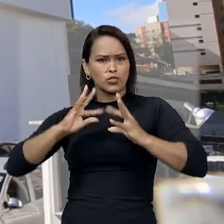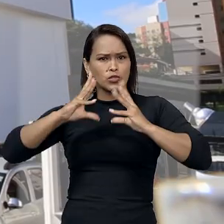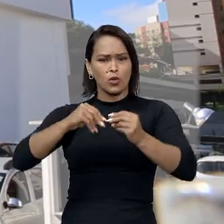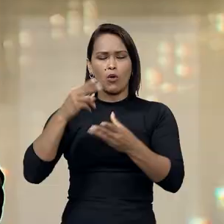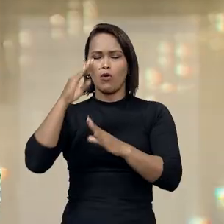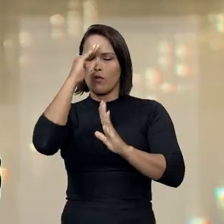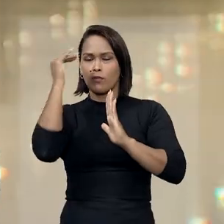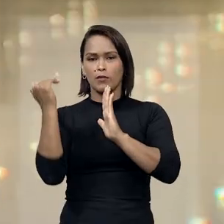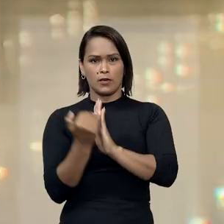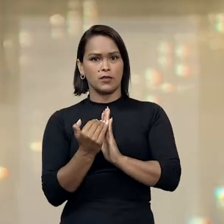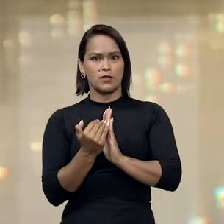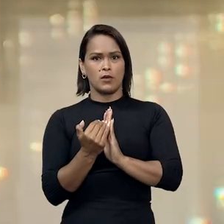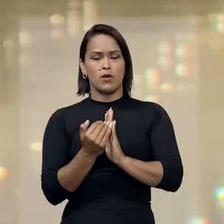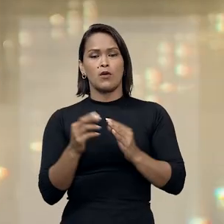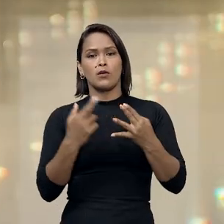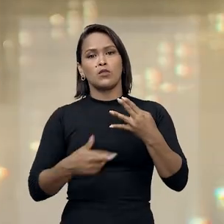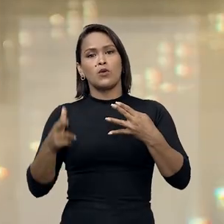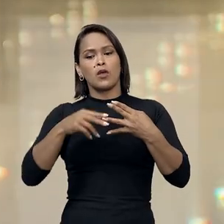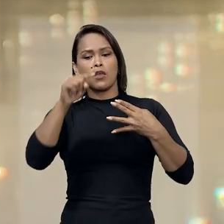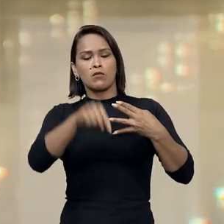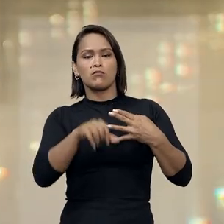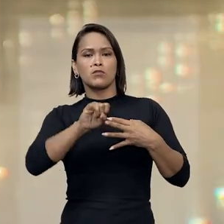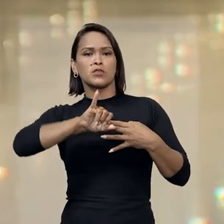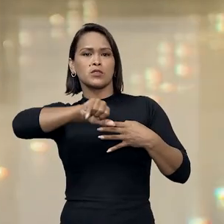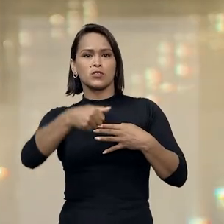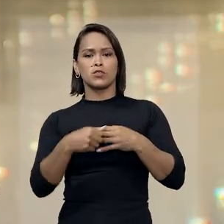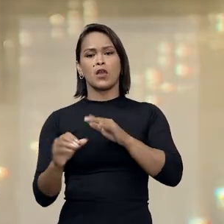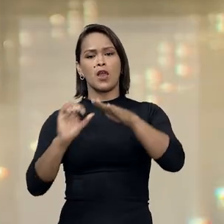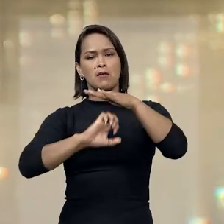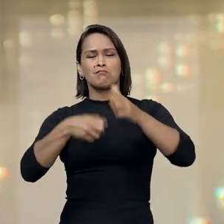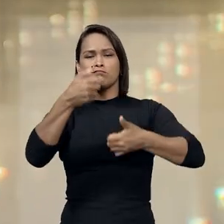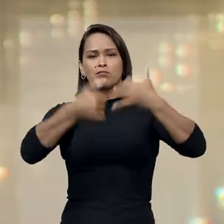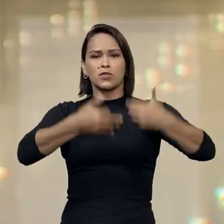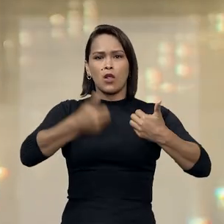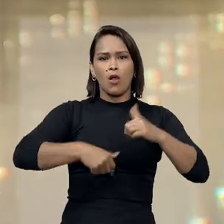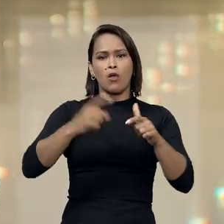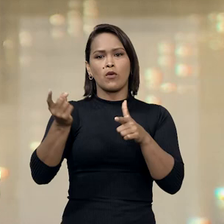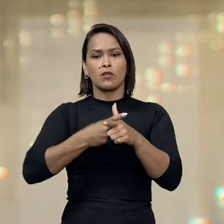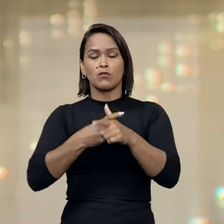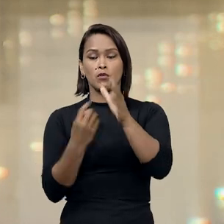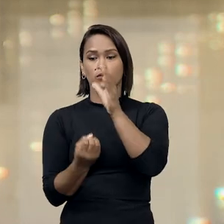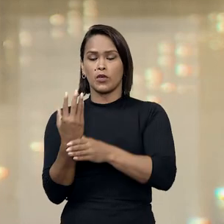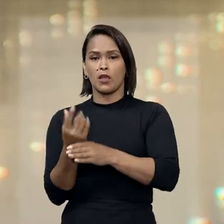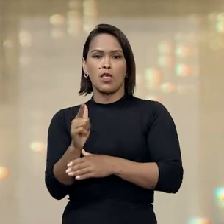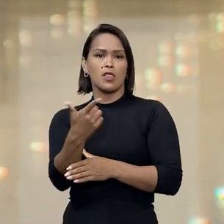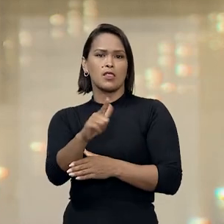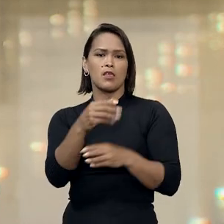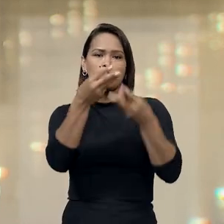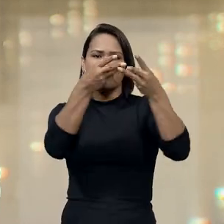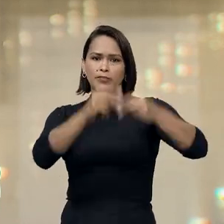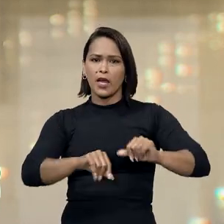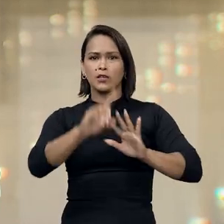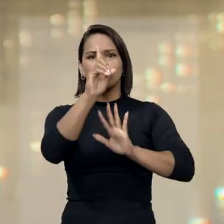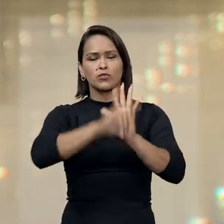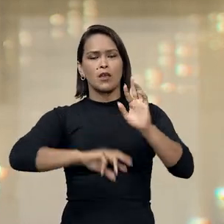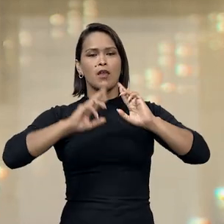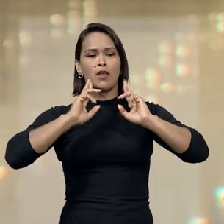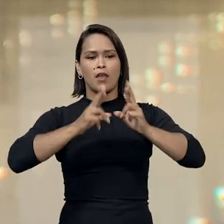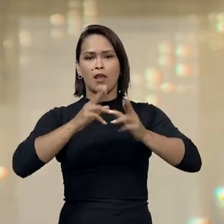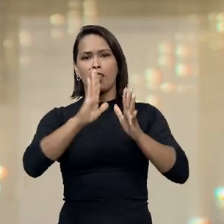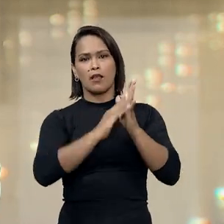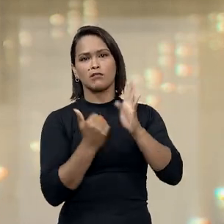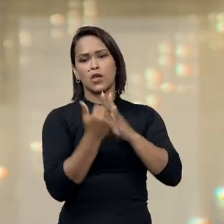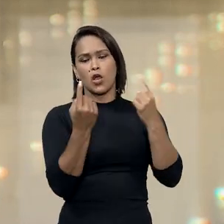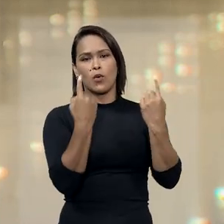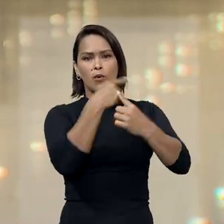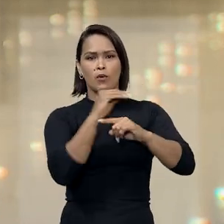obrigação. No recurso ao STJ, a empresa sustentou que o devedor primitivo não perde o direito de reclamar contra o